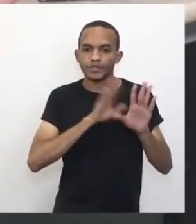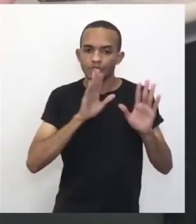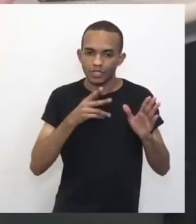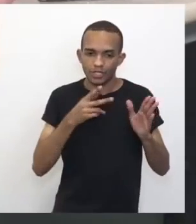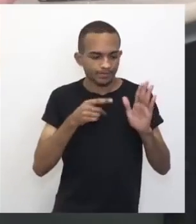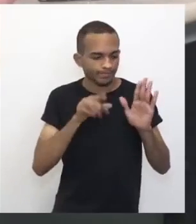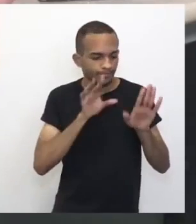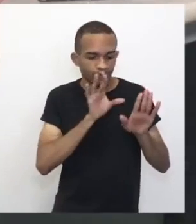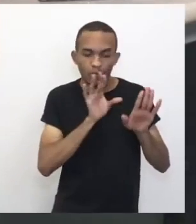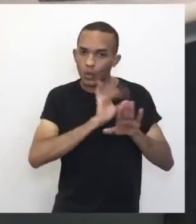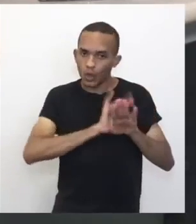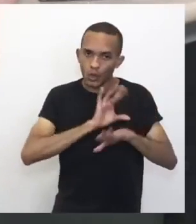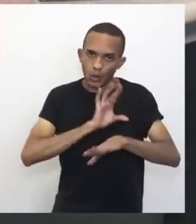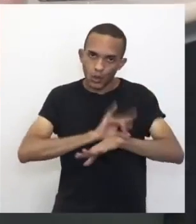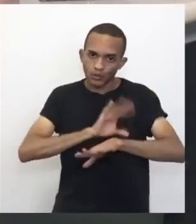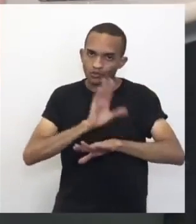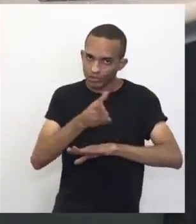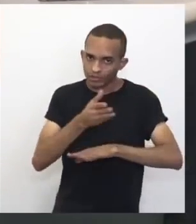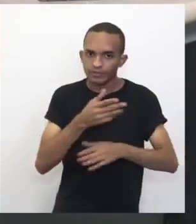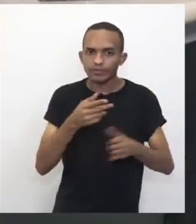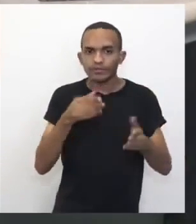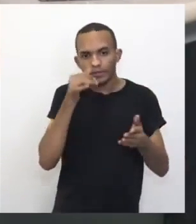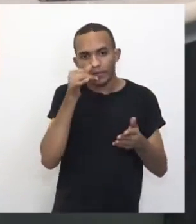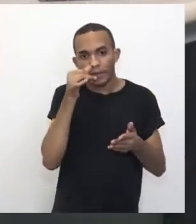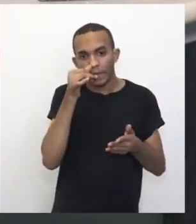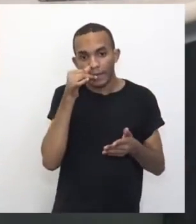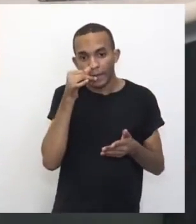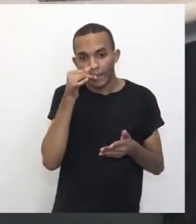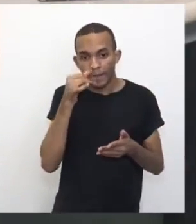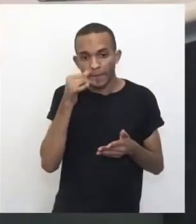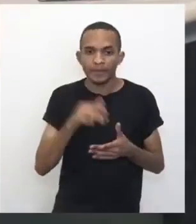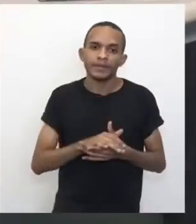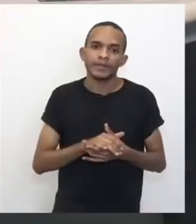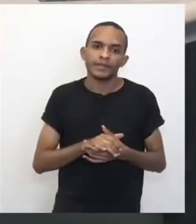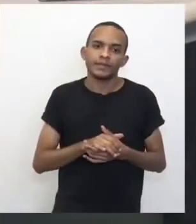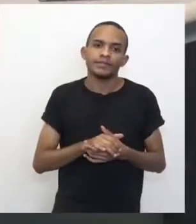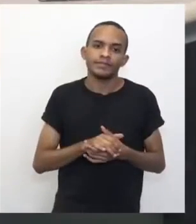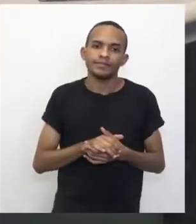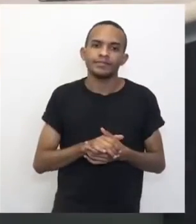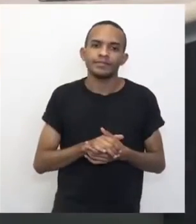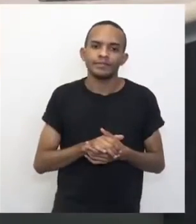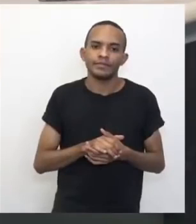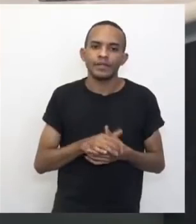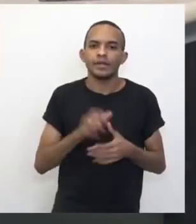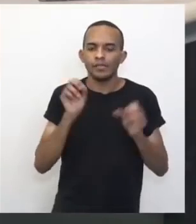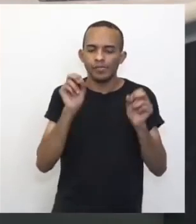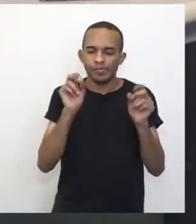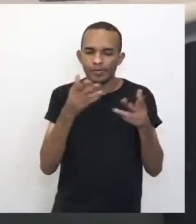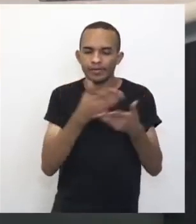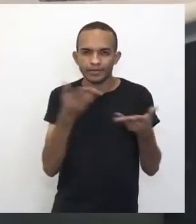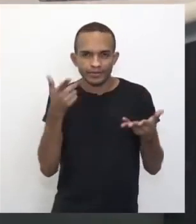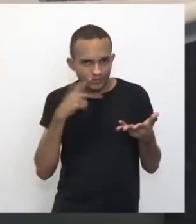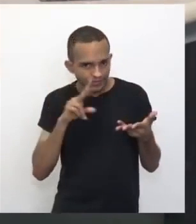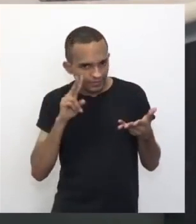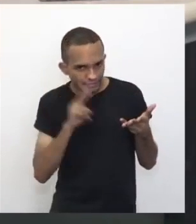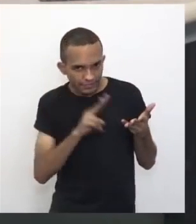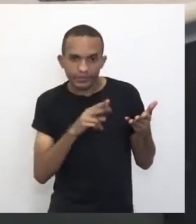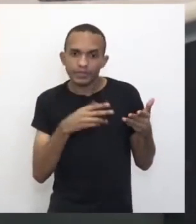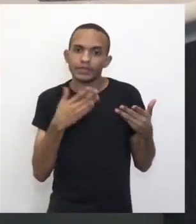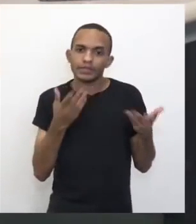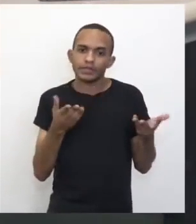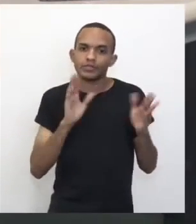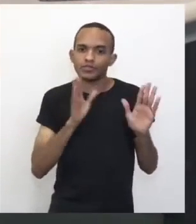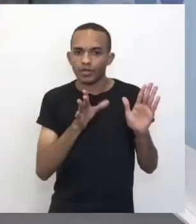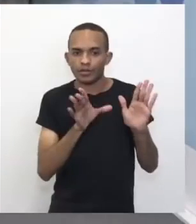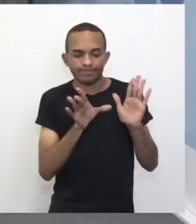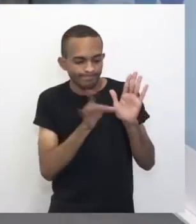as duas aqui. Show. Só pra ficar... Mostra de perfil, mostra de perfil. Assim. Aê, Beleza? A a colagem ali, ó. Tá? Então, eu colei